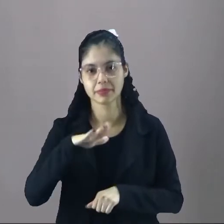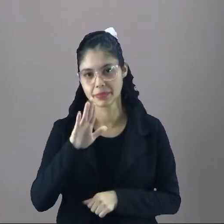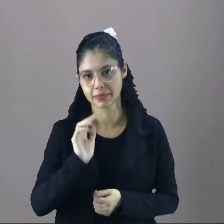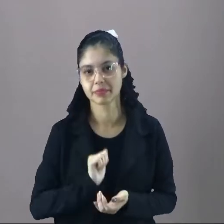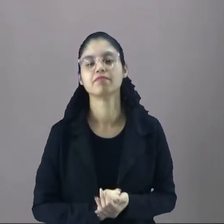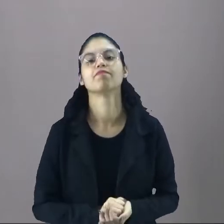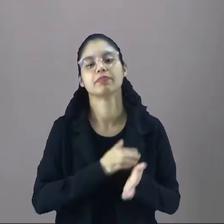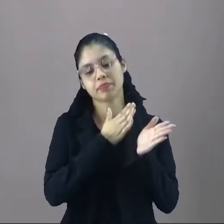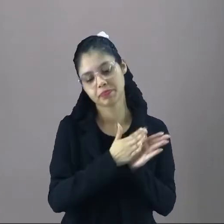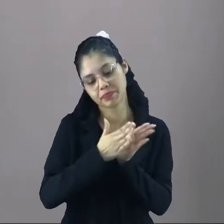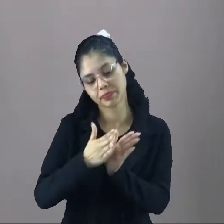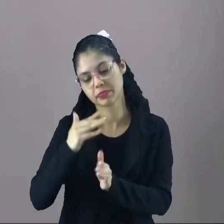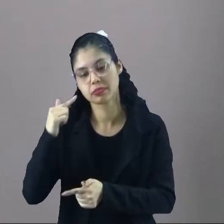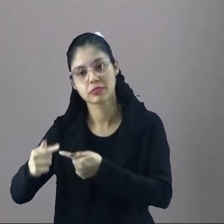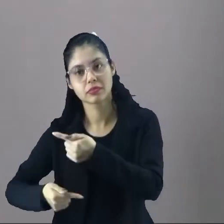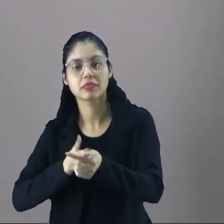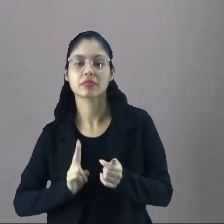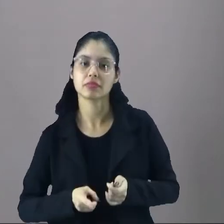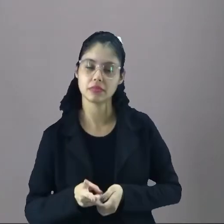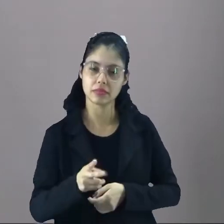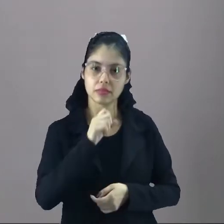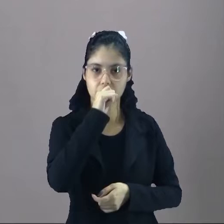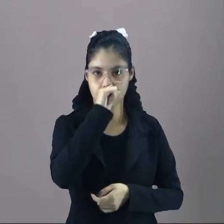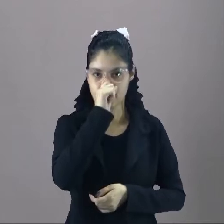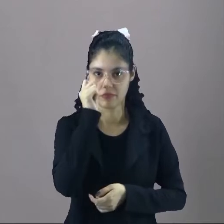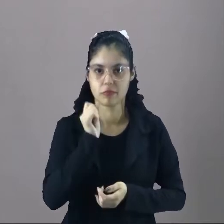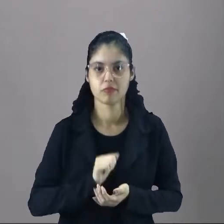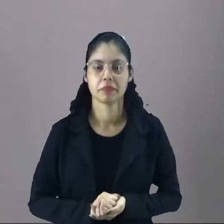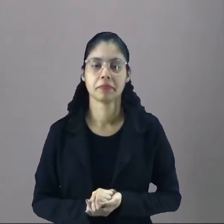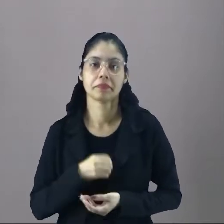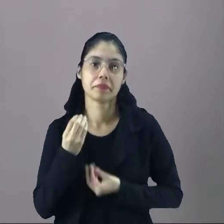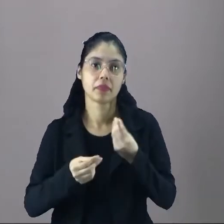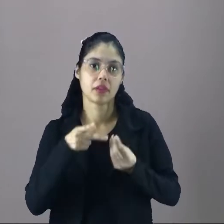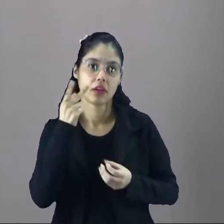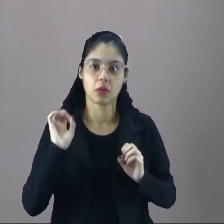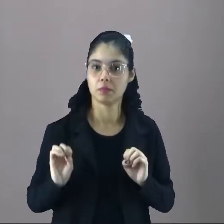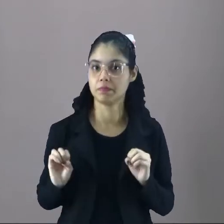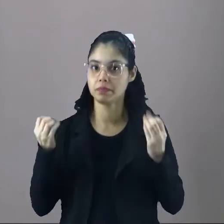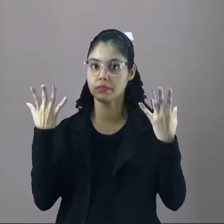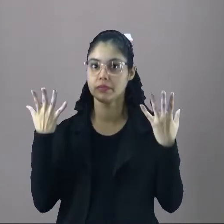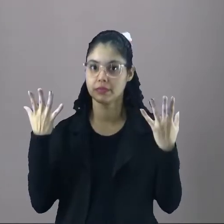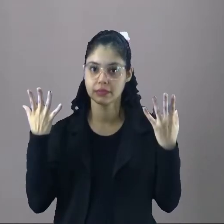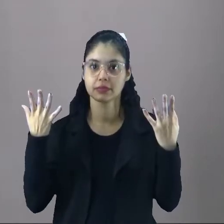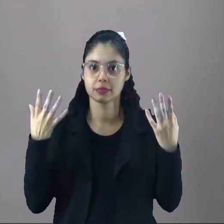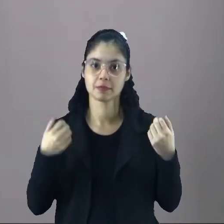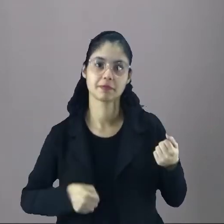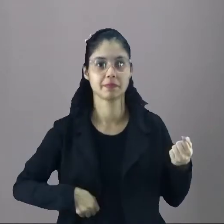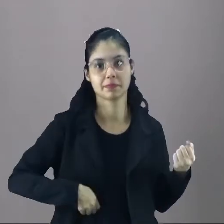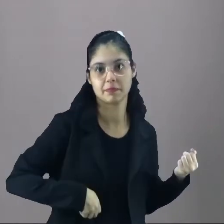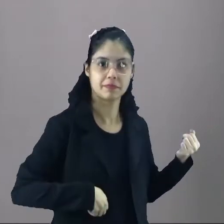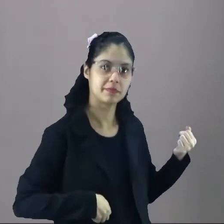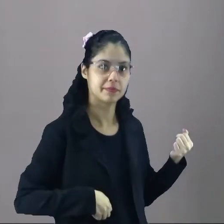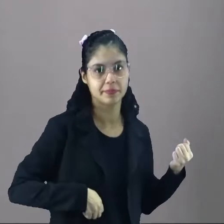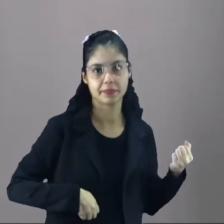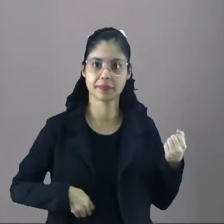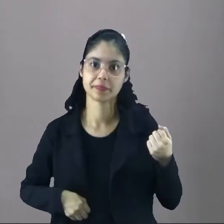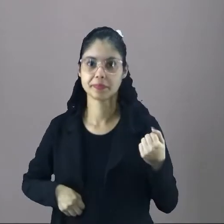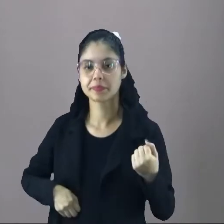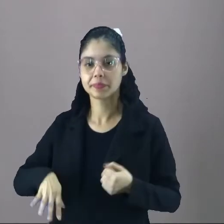tá? Vai passando e vai permanecendo. Como eu falei para vocês, as festas juninas é uma tradição.